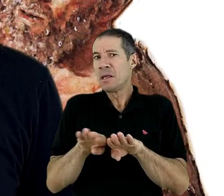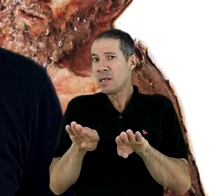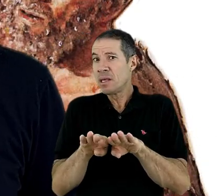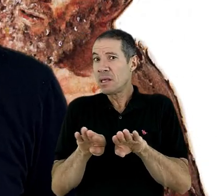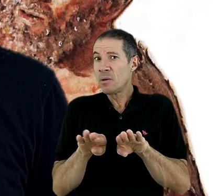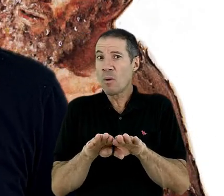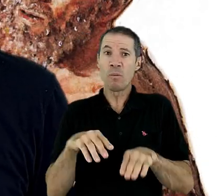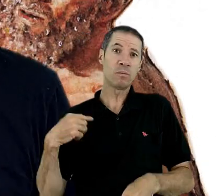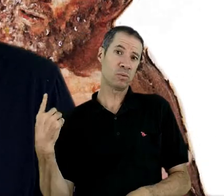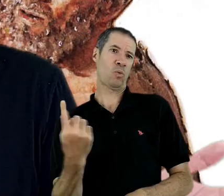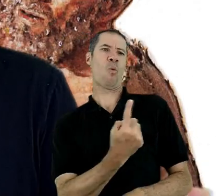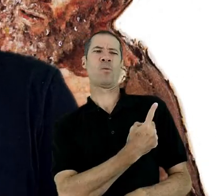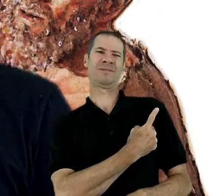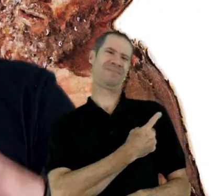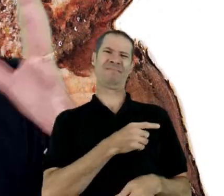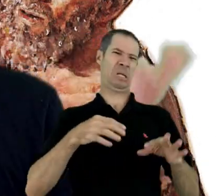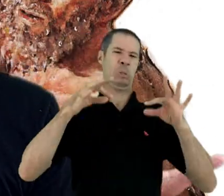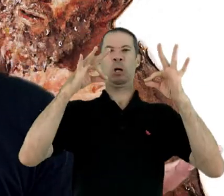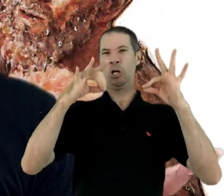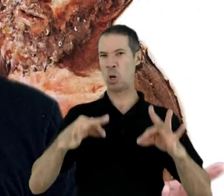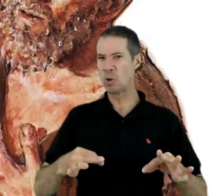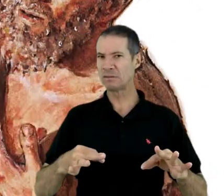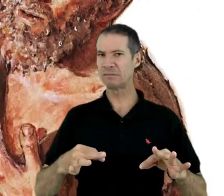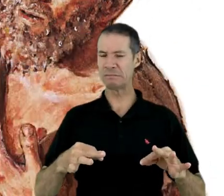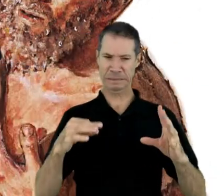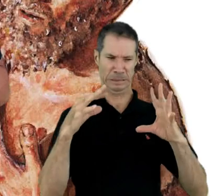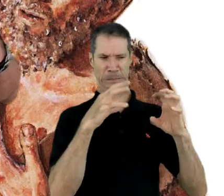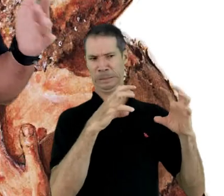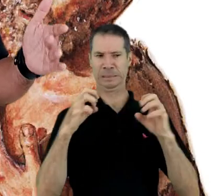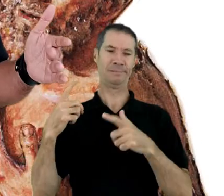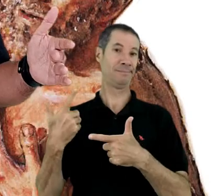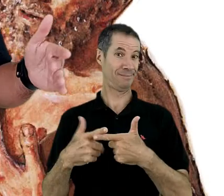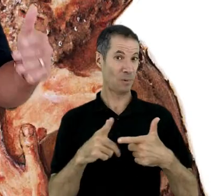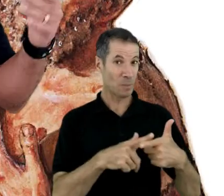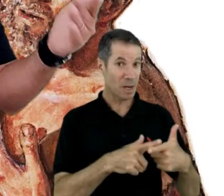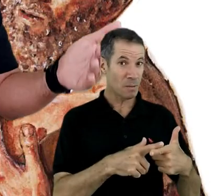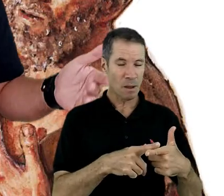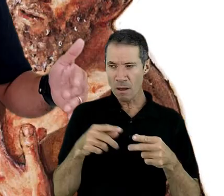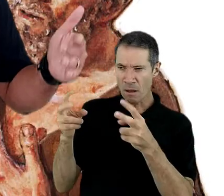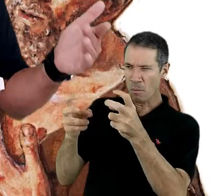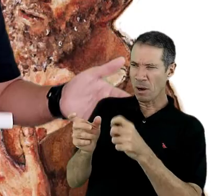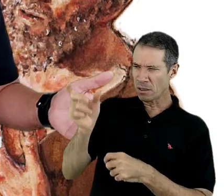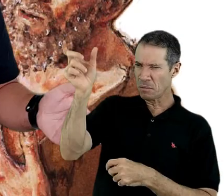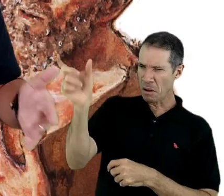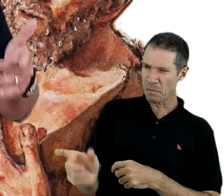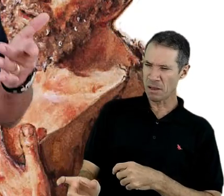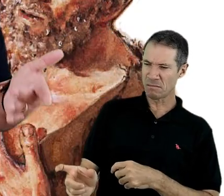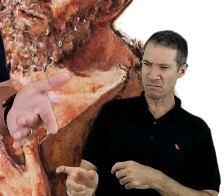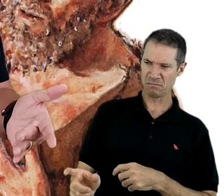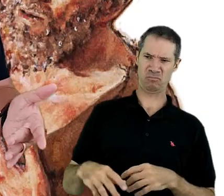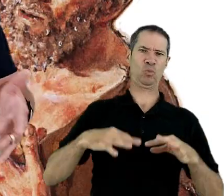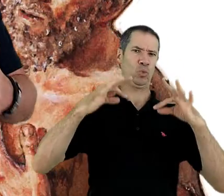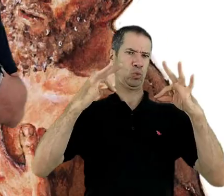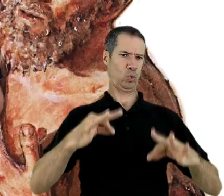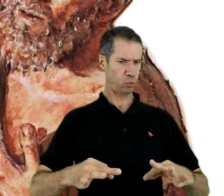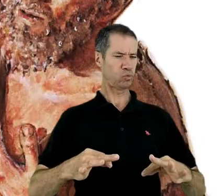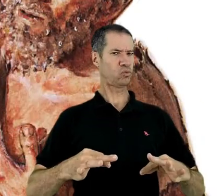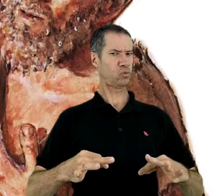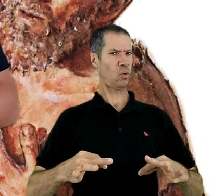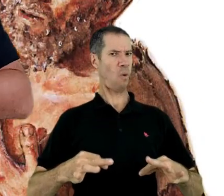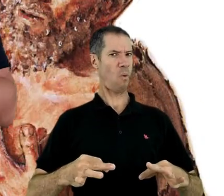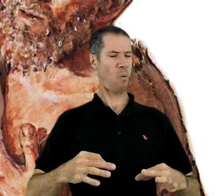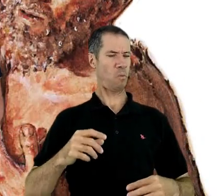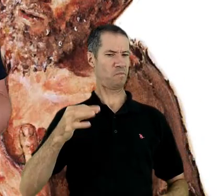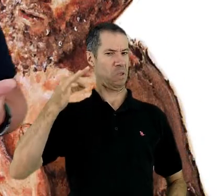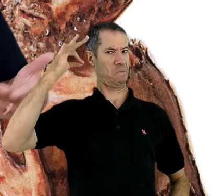consideramos justos. A gente é um conflito. A gente vê alguém e o considera justo, homem perfeito, homem